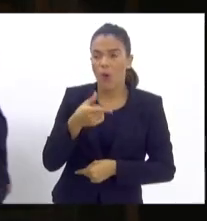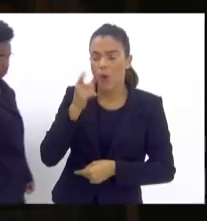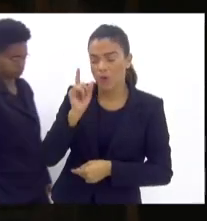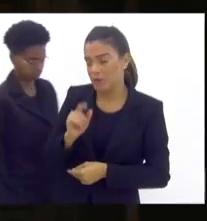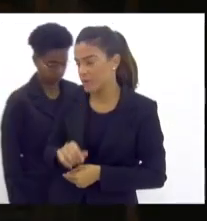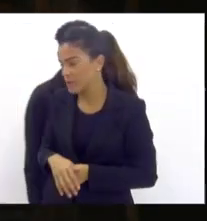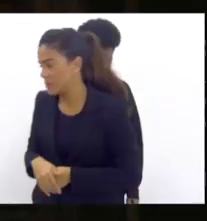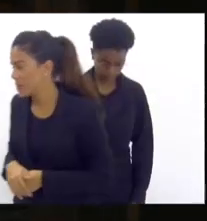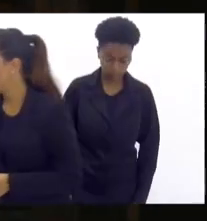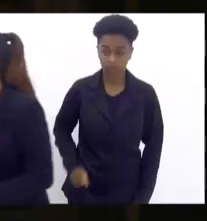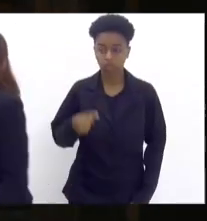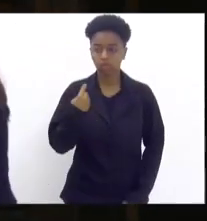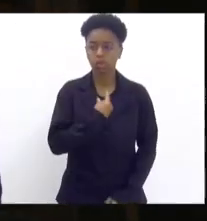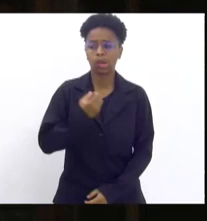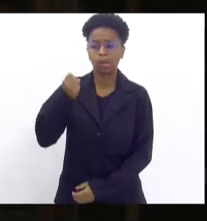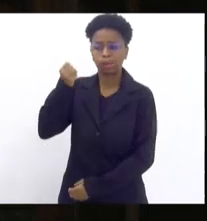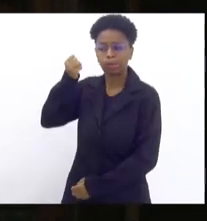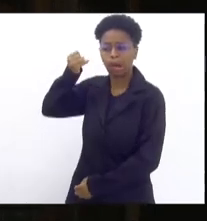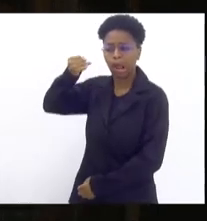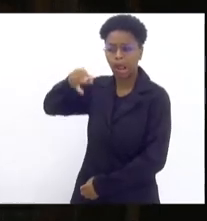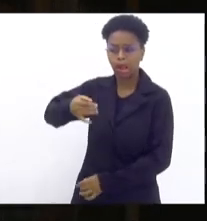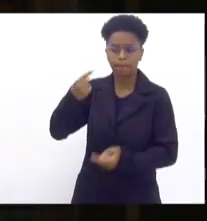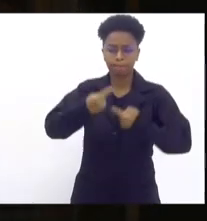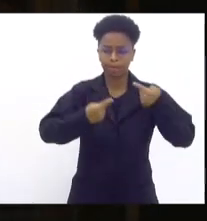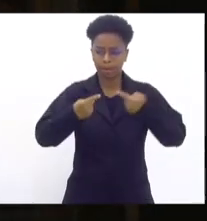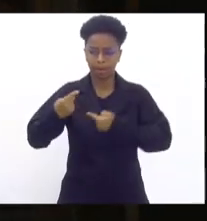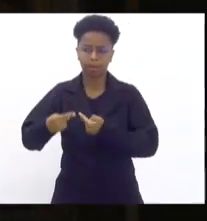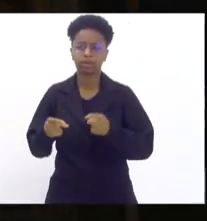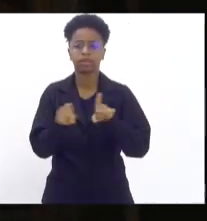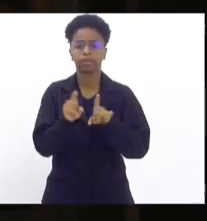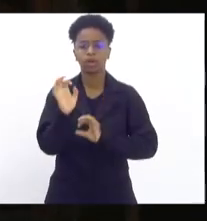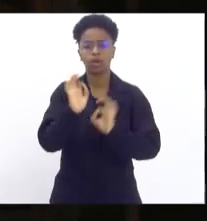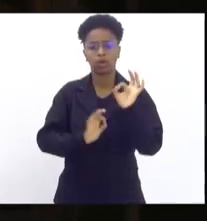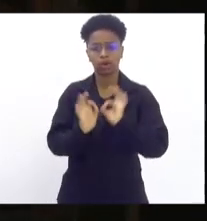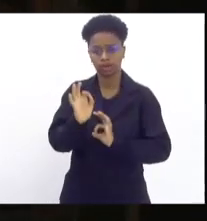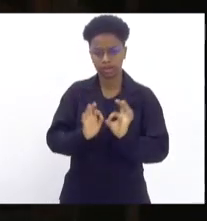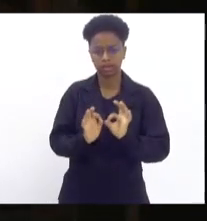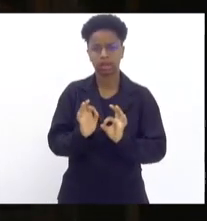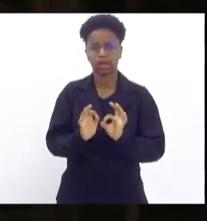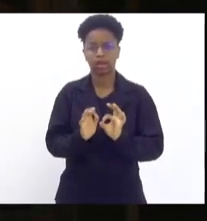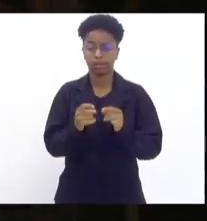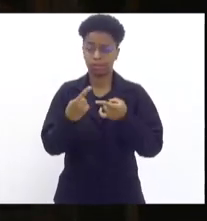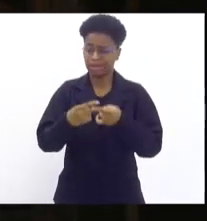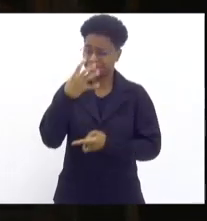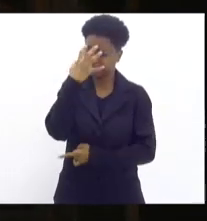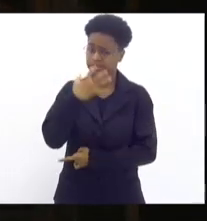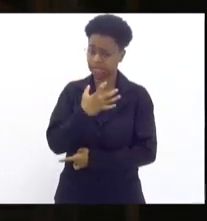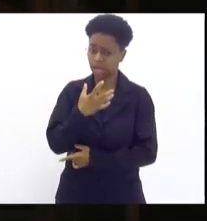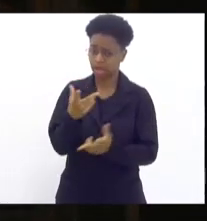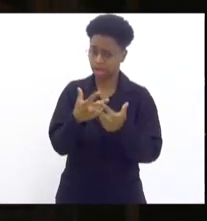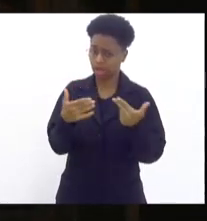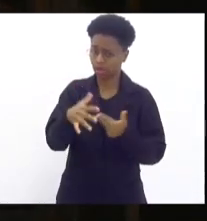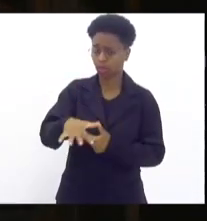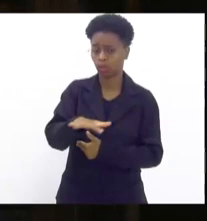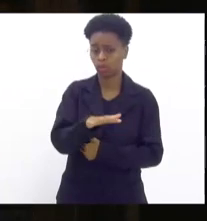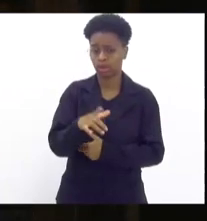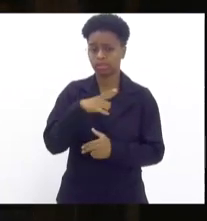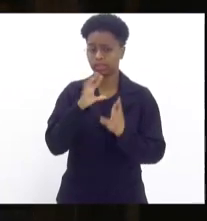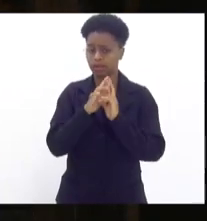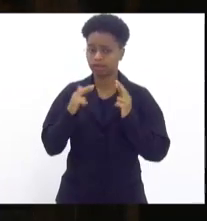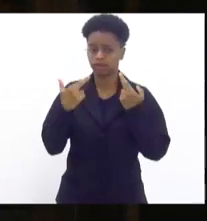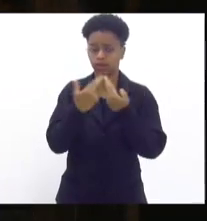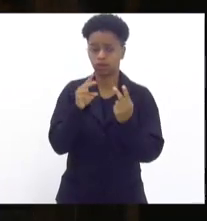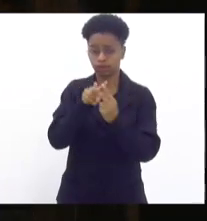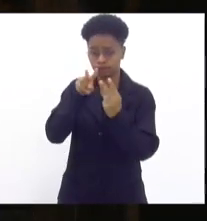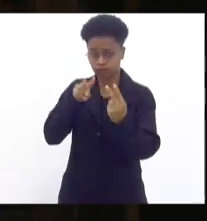até tarde da noite discutindo, nos preparando para essa demanda. Tamanha seriedade. É uma reunião virtual